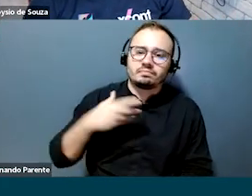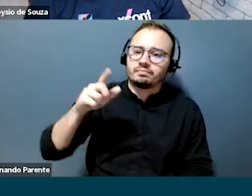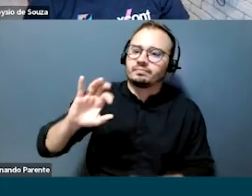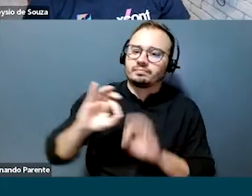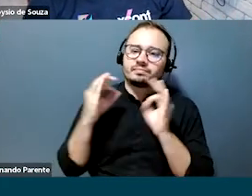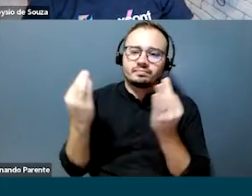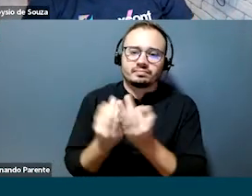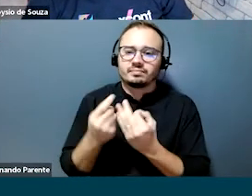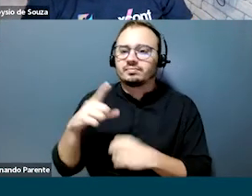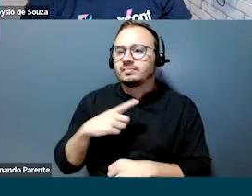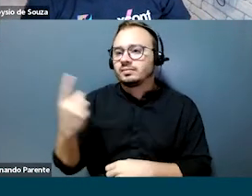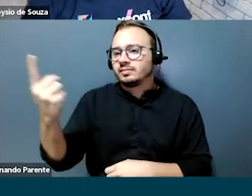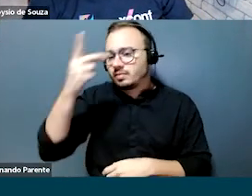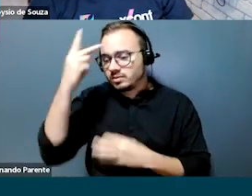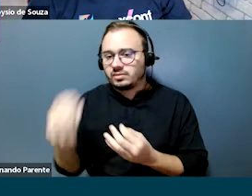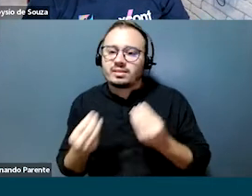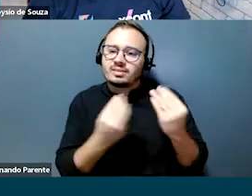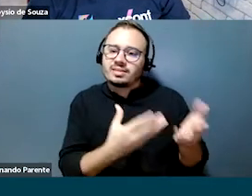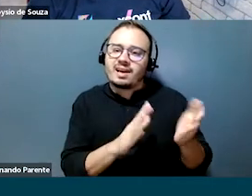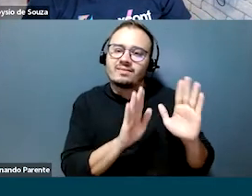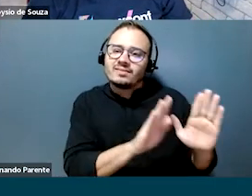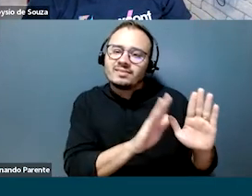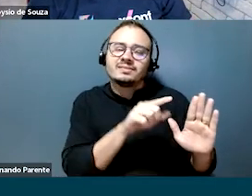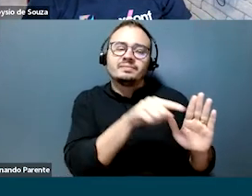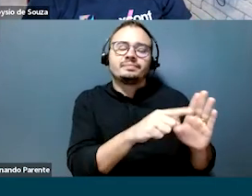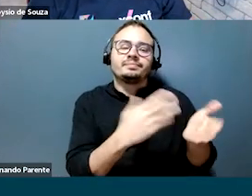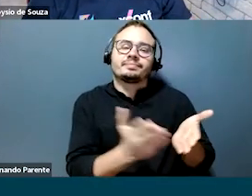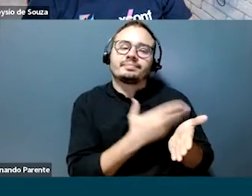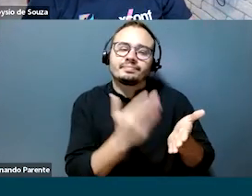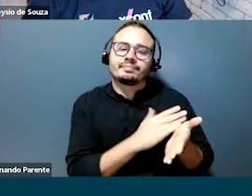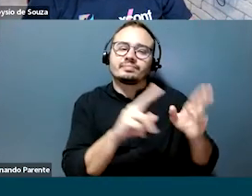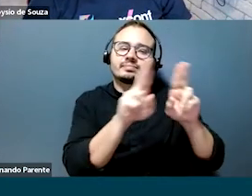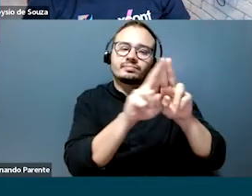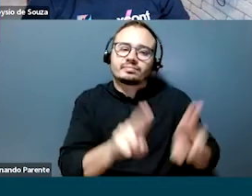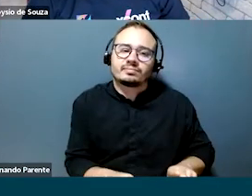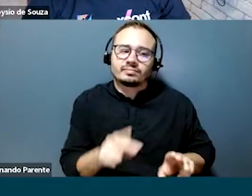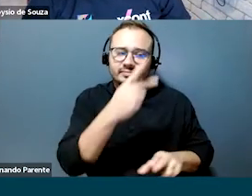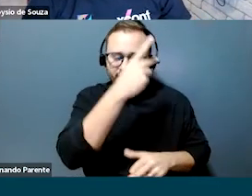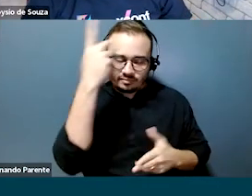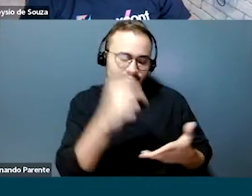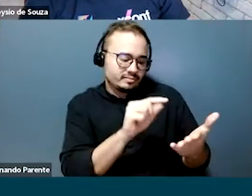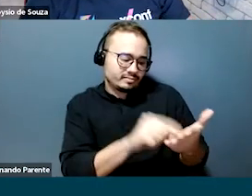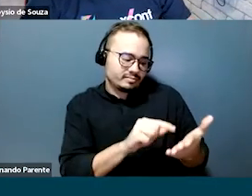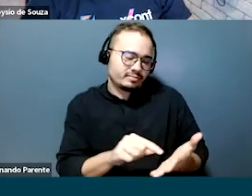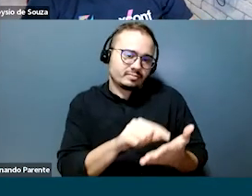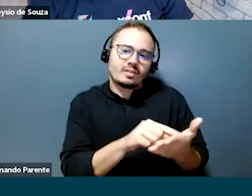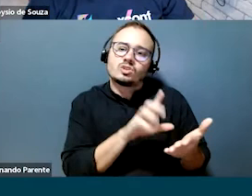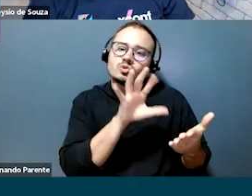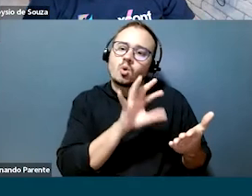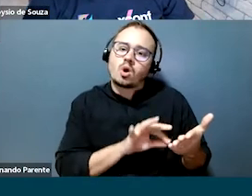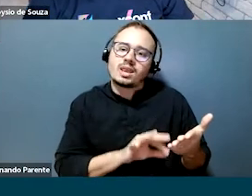ou vizinha que deixava a revista da Natura ali na casa para que os pedidos pudessem ser feitos, né?